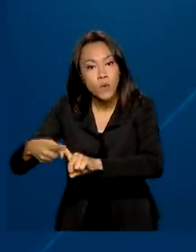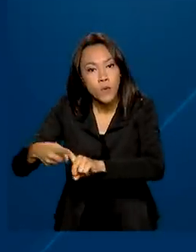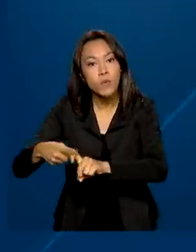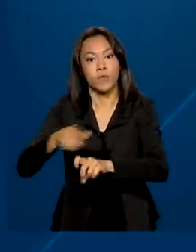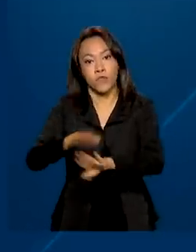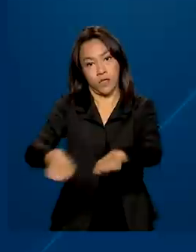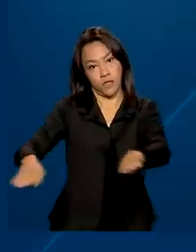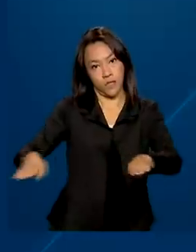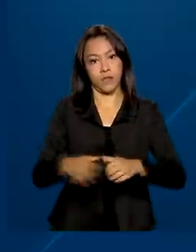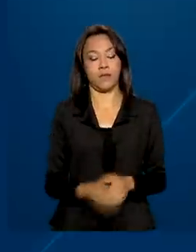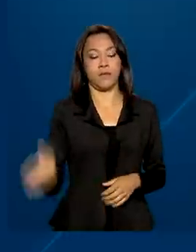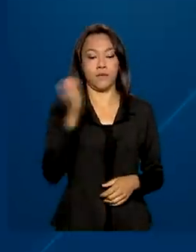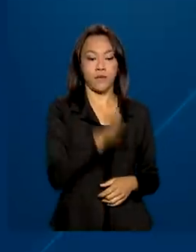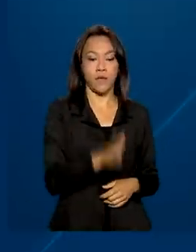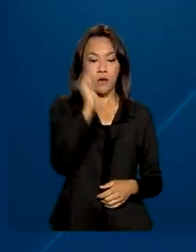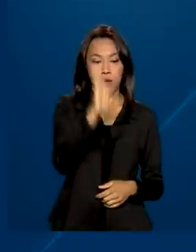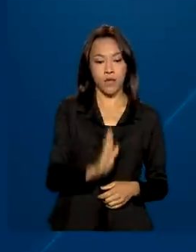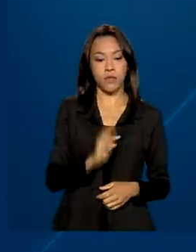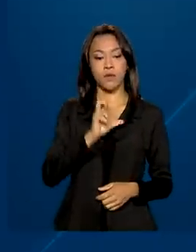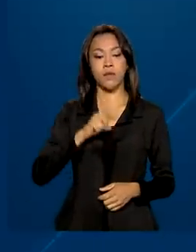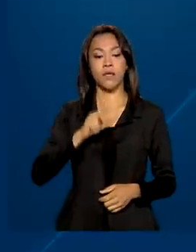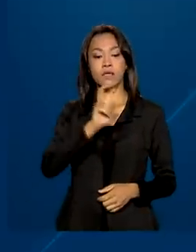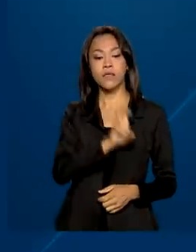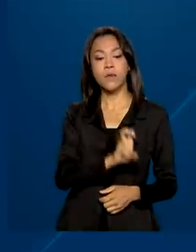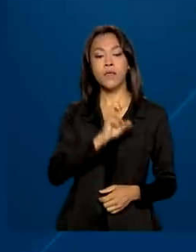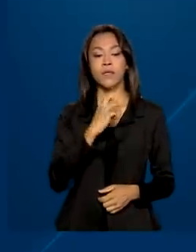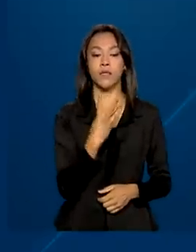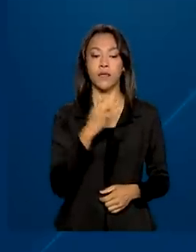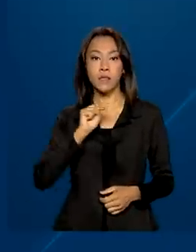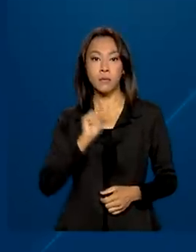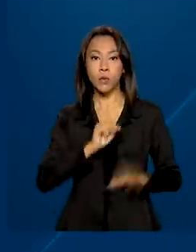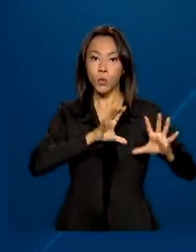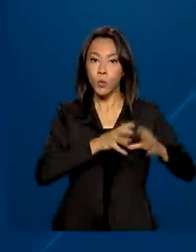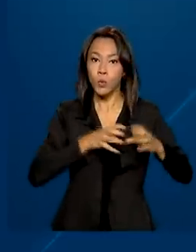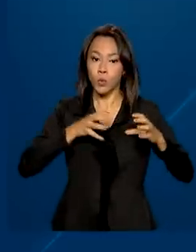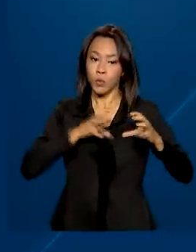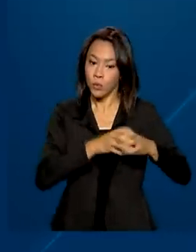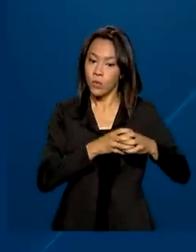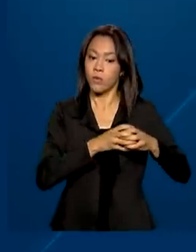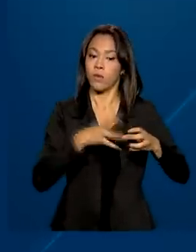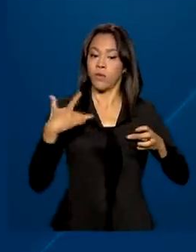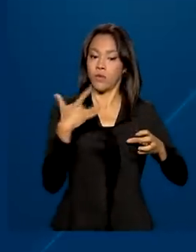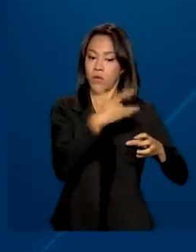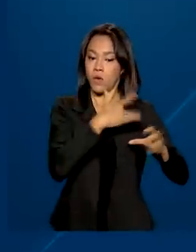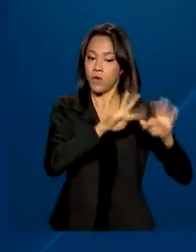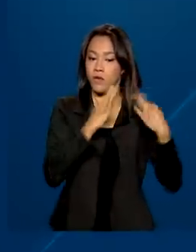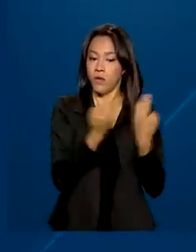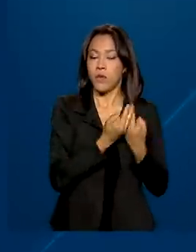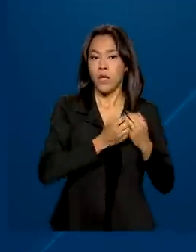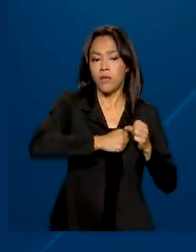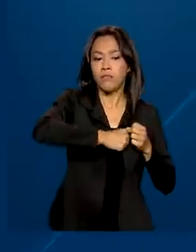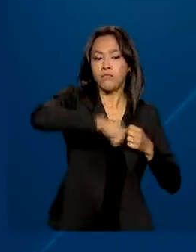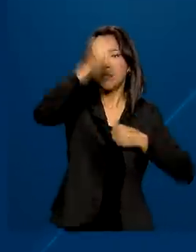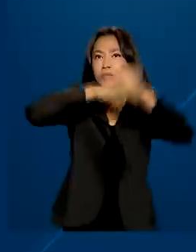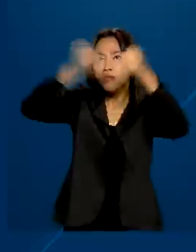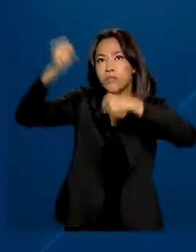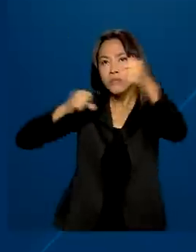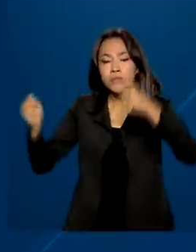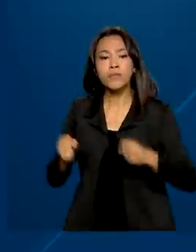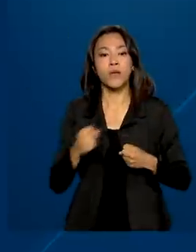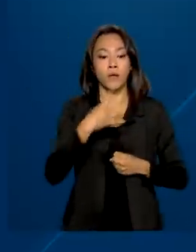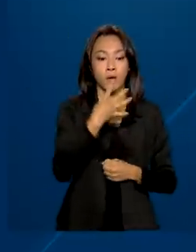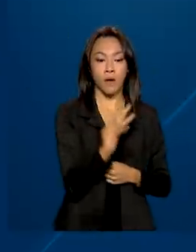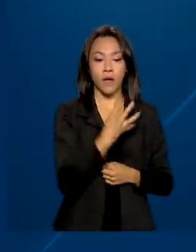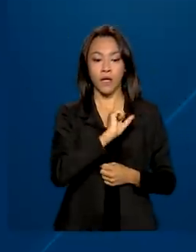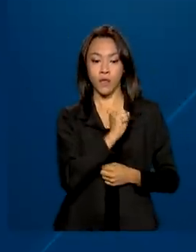Por outro lado, o Brasil tem 53 mil equipes de saúde da família, distribuídas em 48